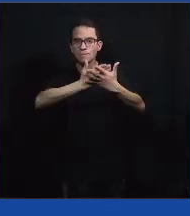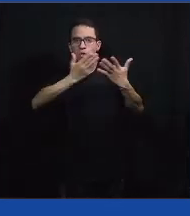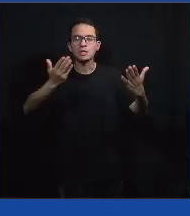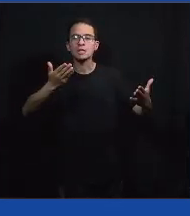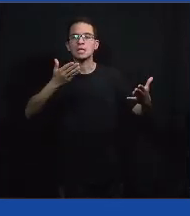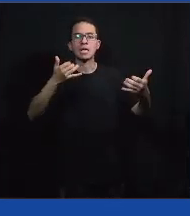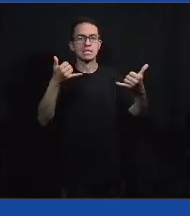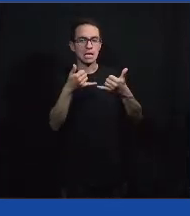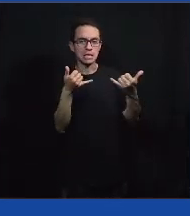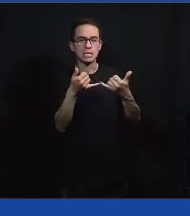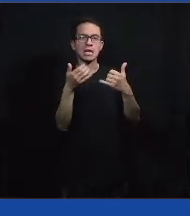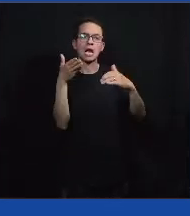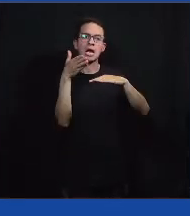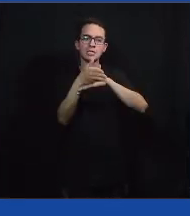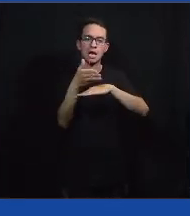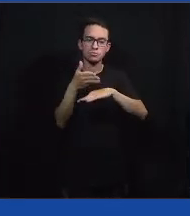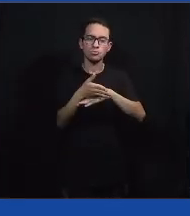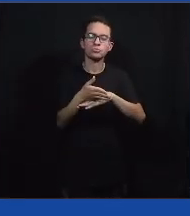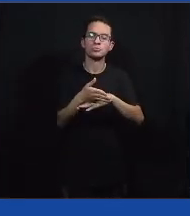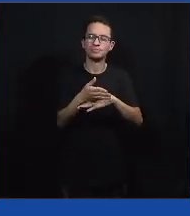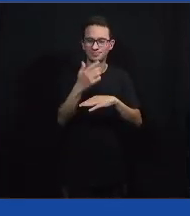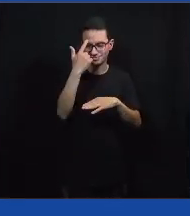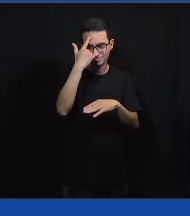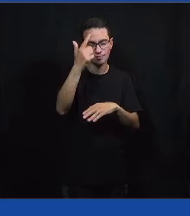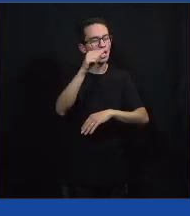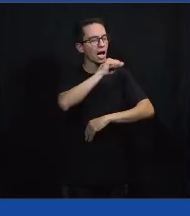e a conexão dos alunos?